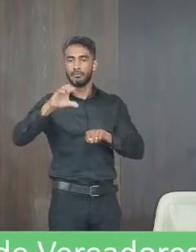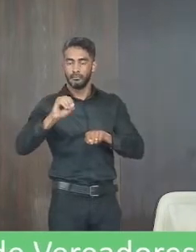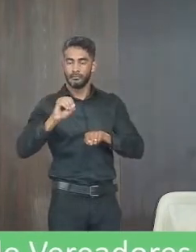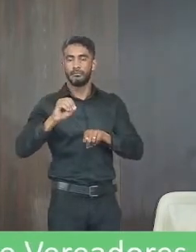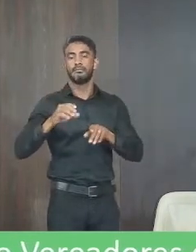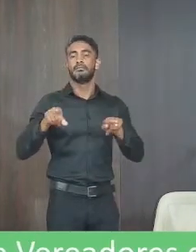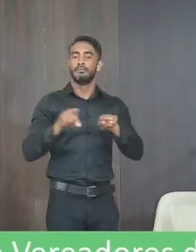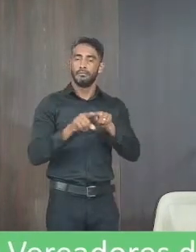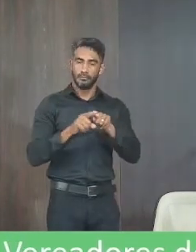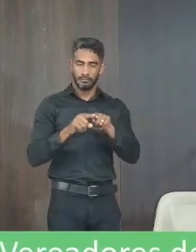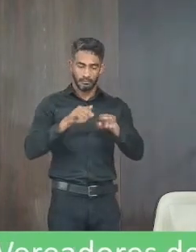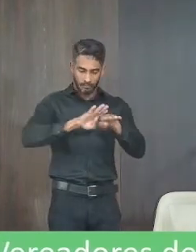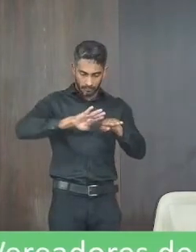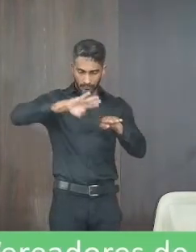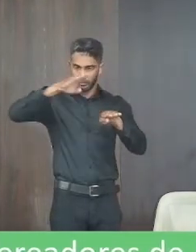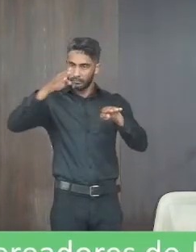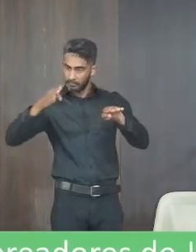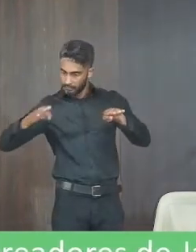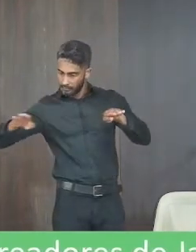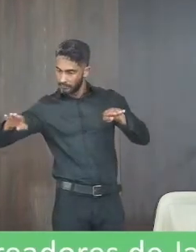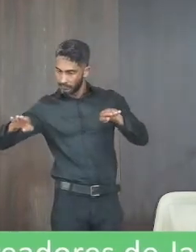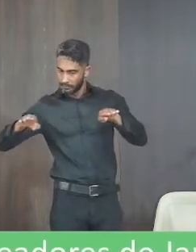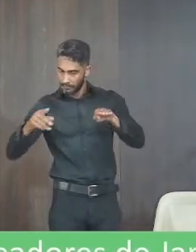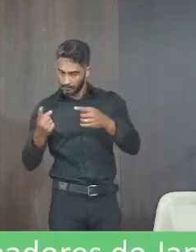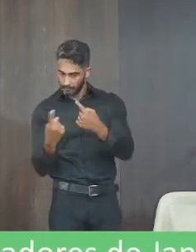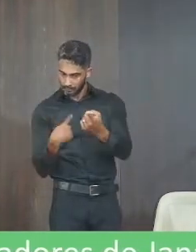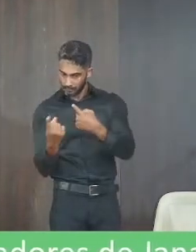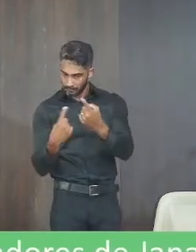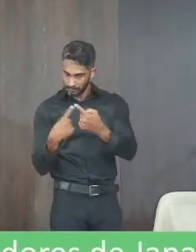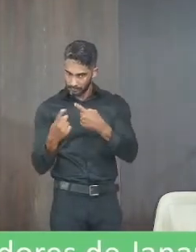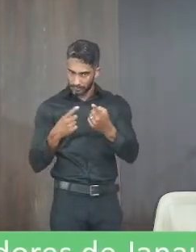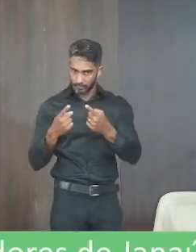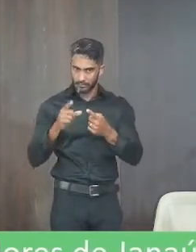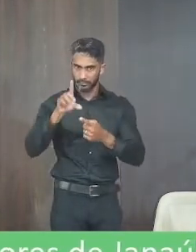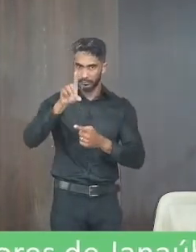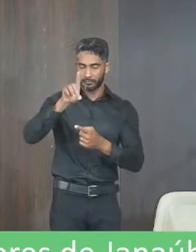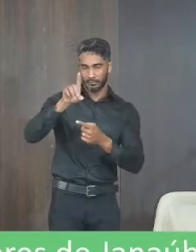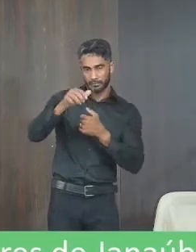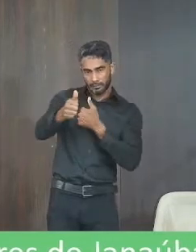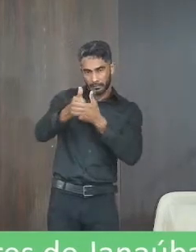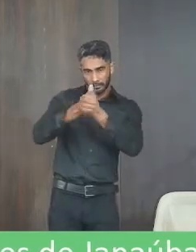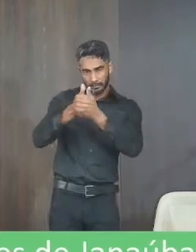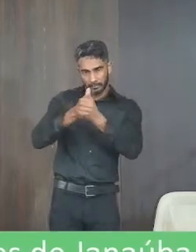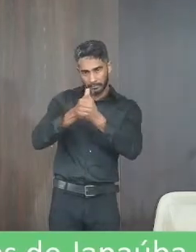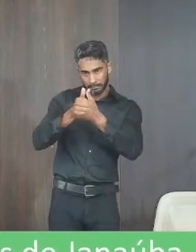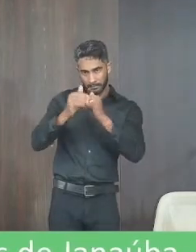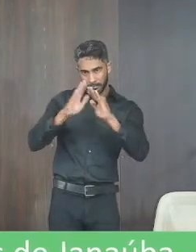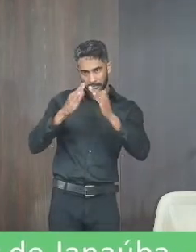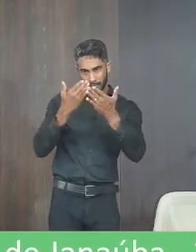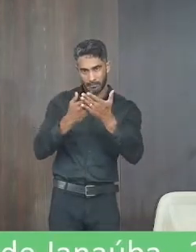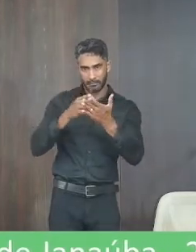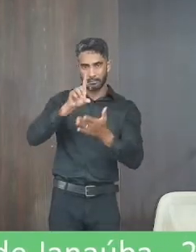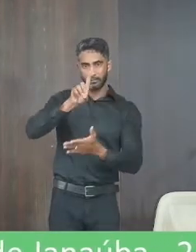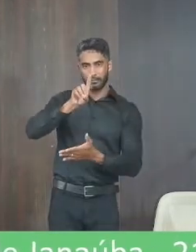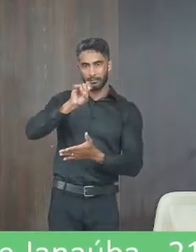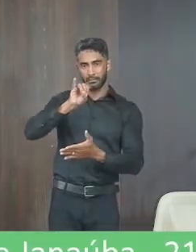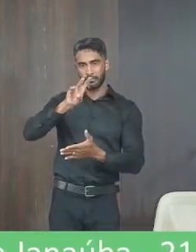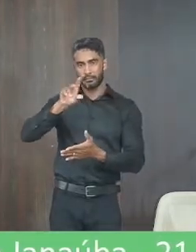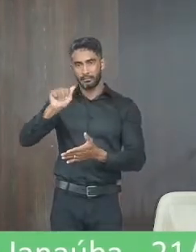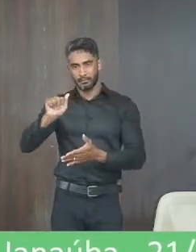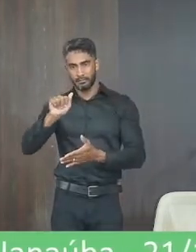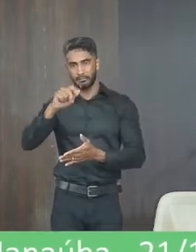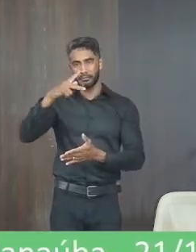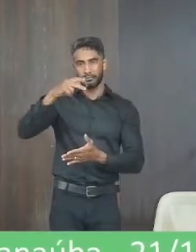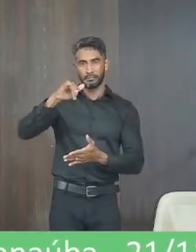na rua Diva Pinto no bairro Novo estou solicitando ao secretário de obras que olhe isso aqui com atenção que a população me